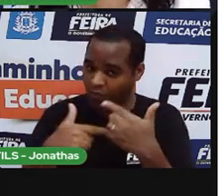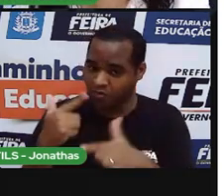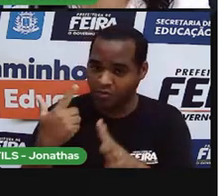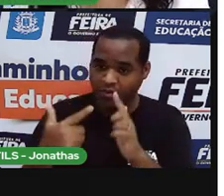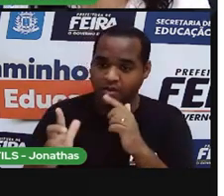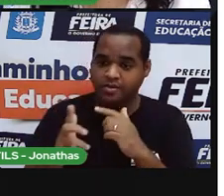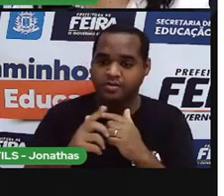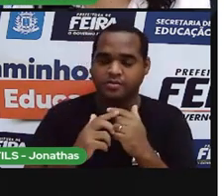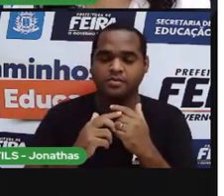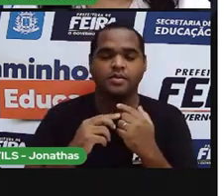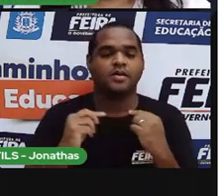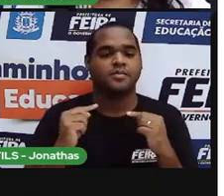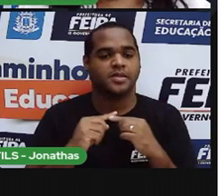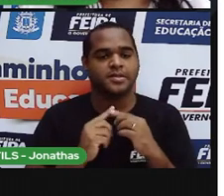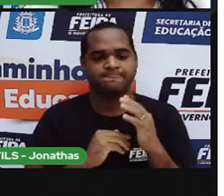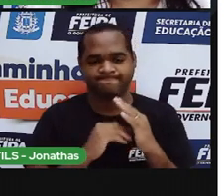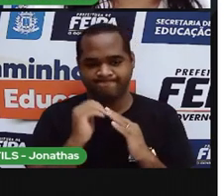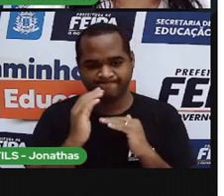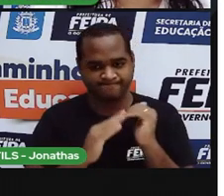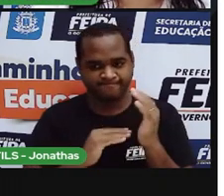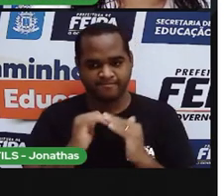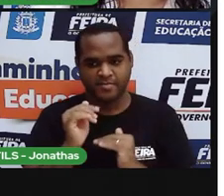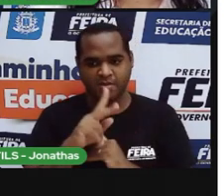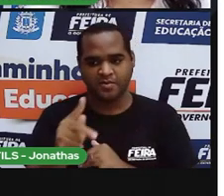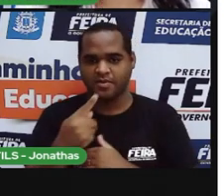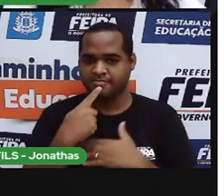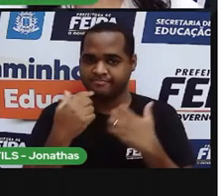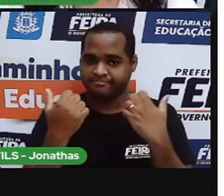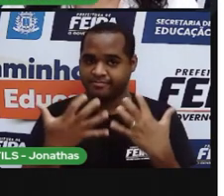profissionais que a Proelda vai citar aqui.